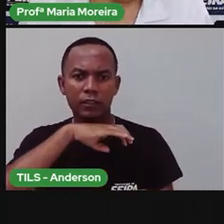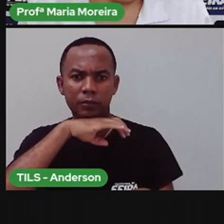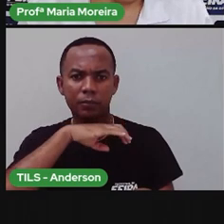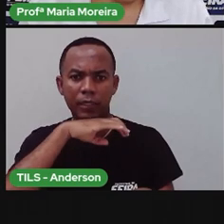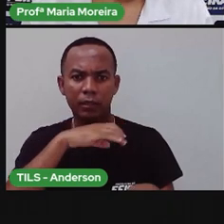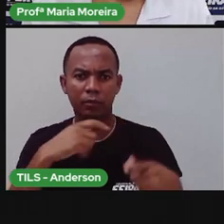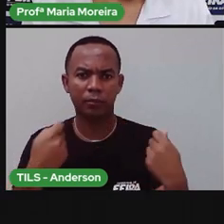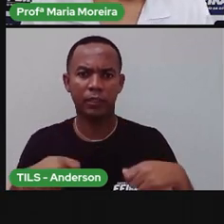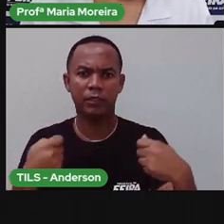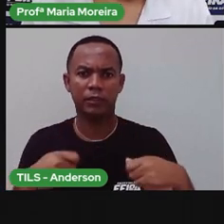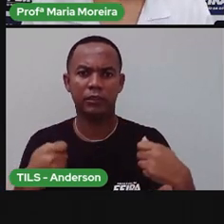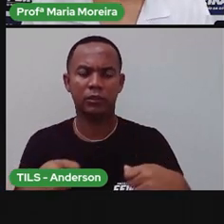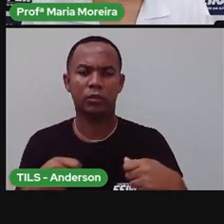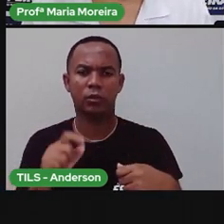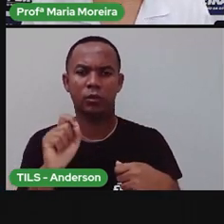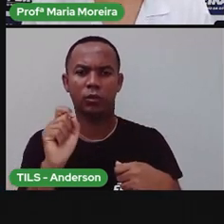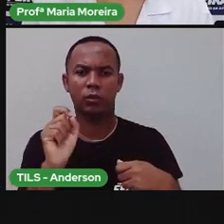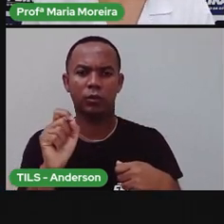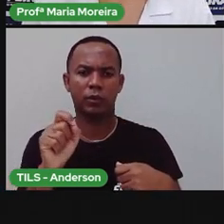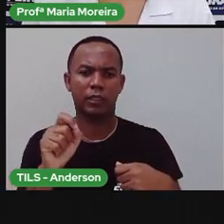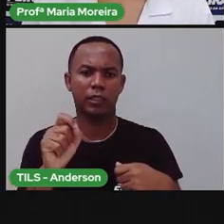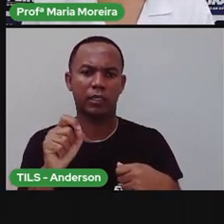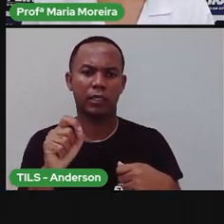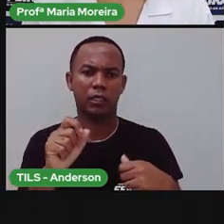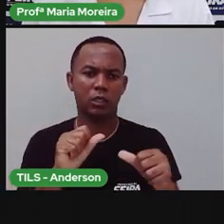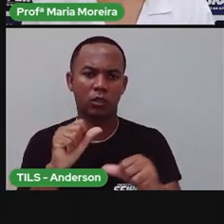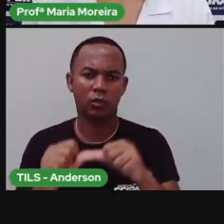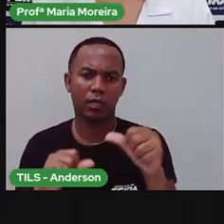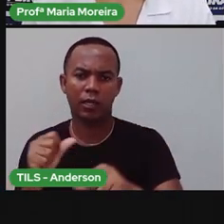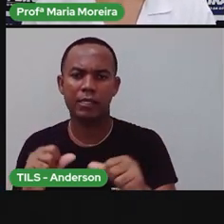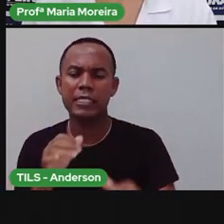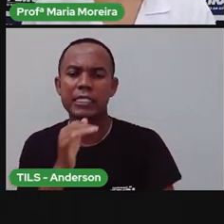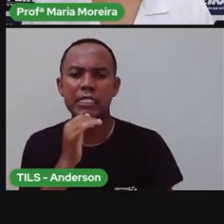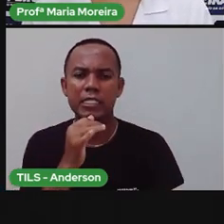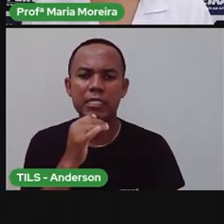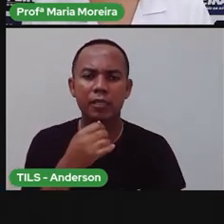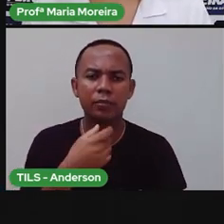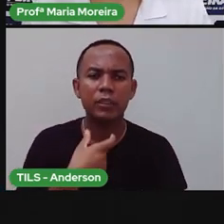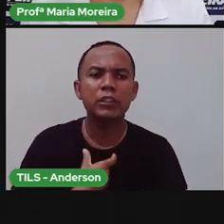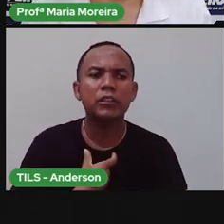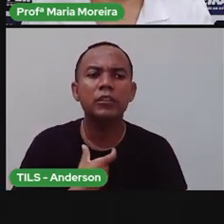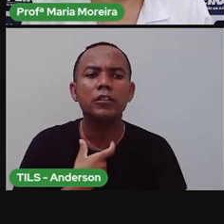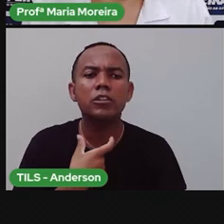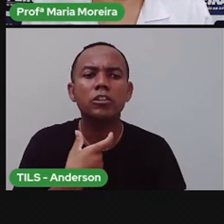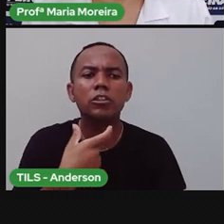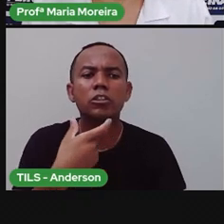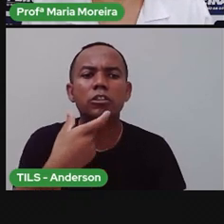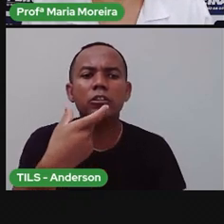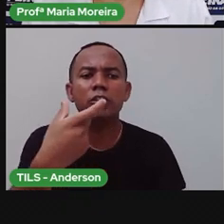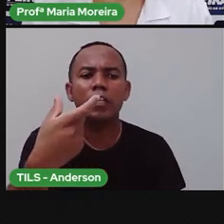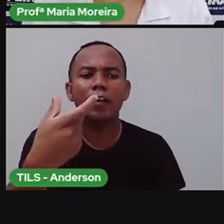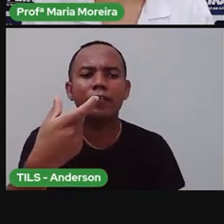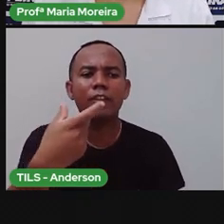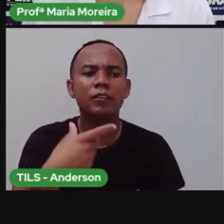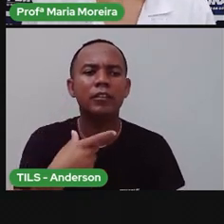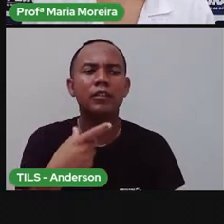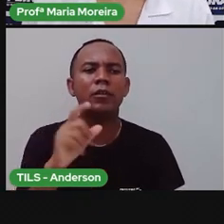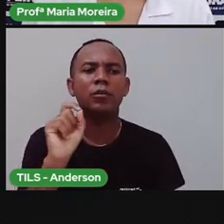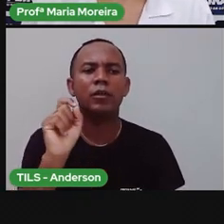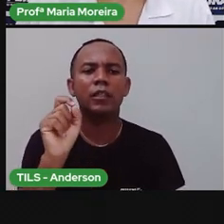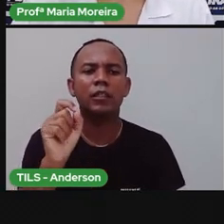adaptar de alguma maneira. Por exemplo, as girafas, tá? Quem for pesquisar aí depois sobre a evolução vai ver esse exemplo.